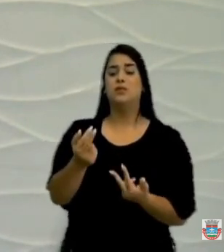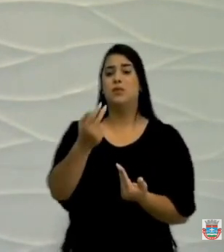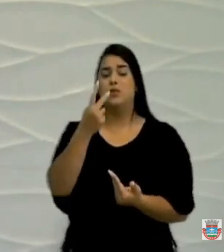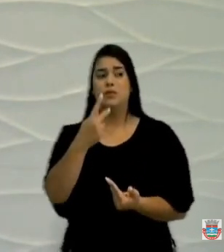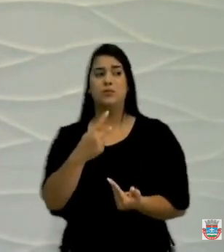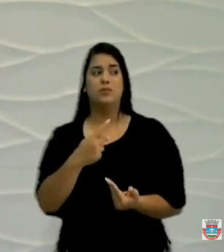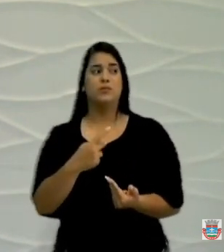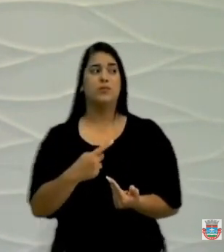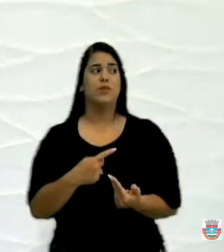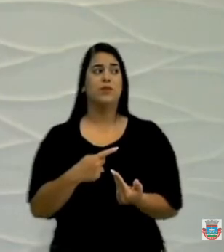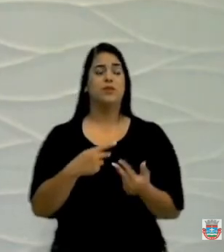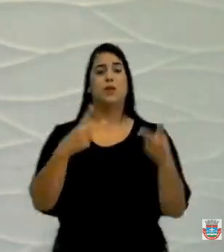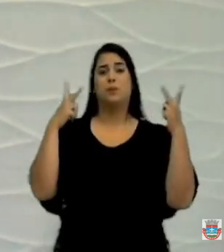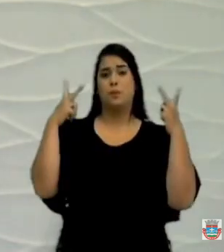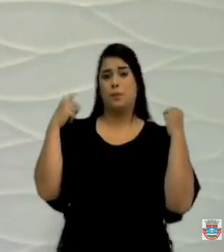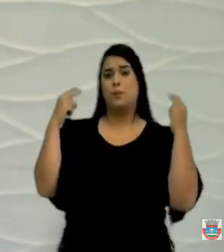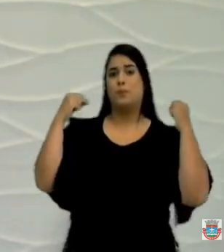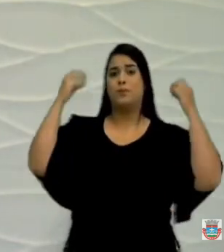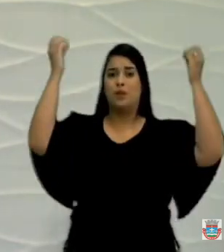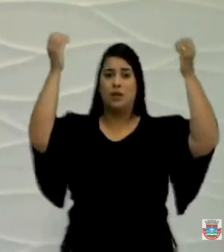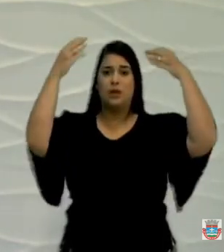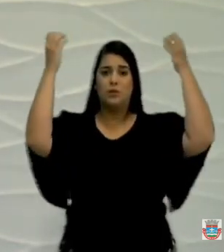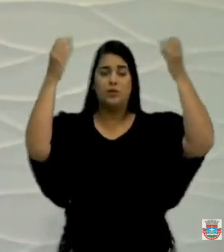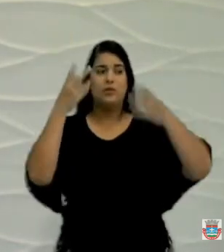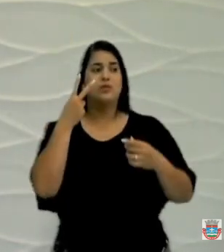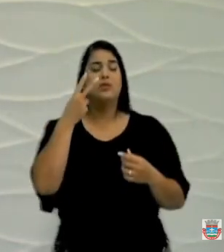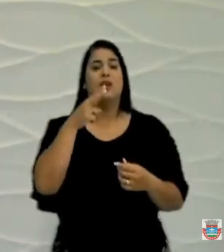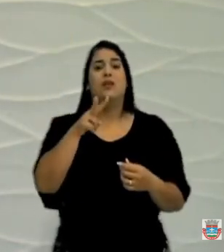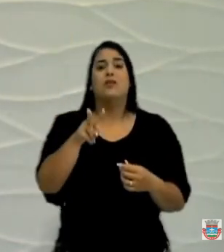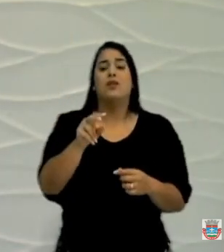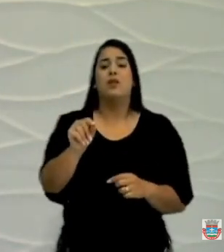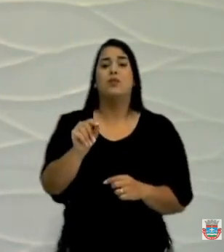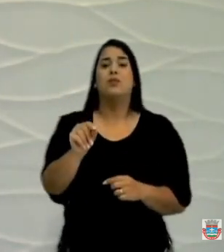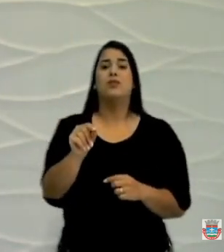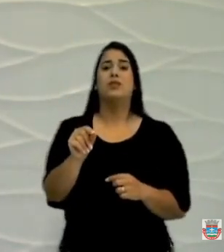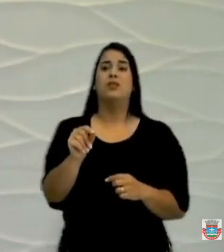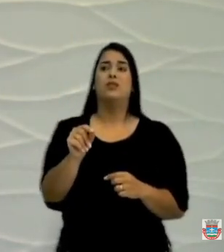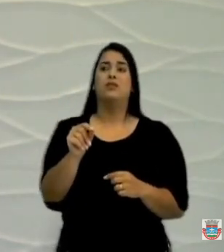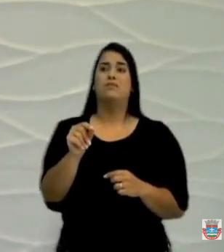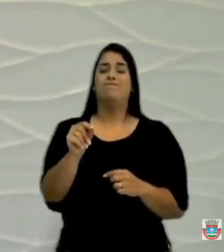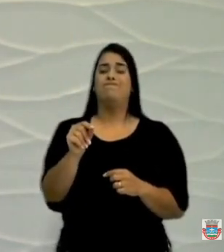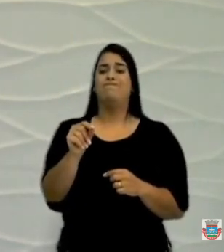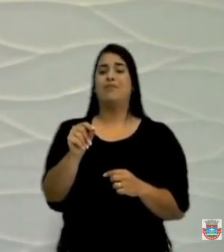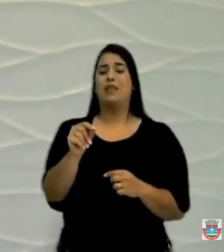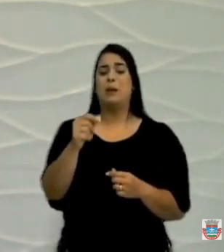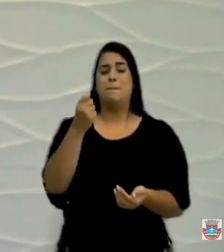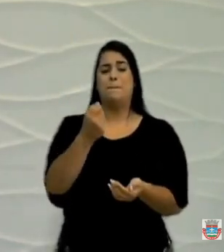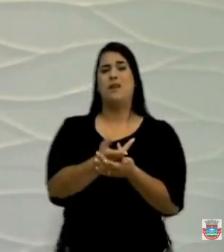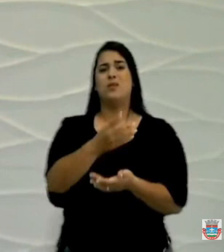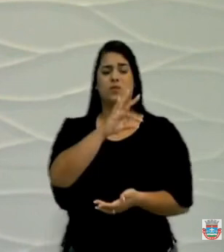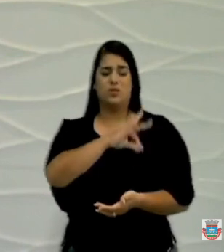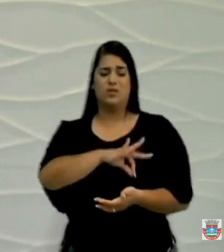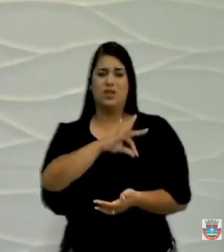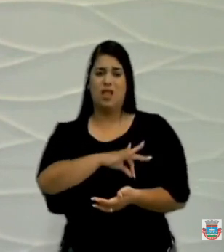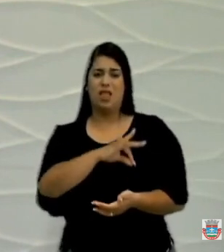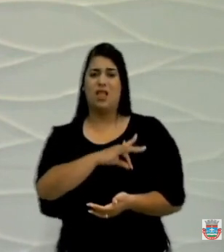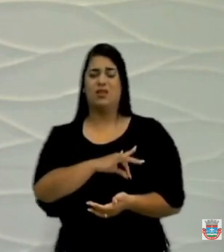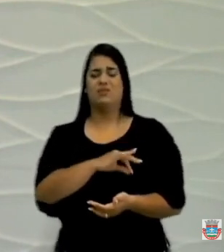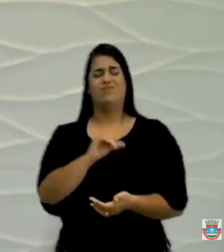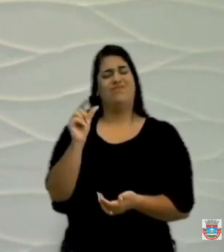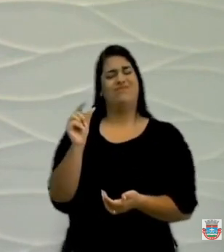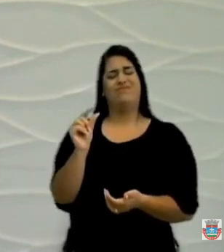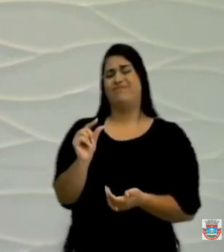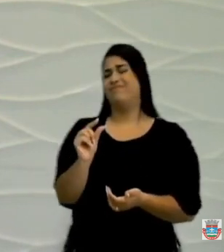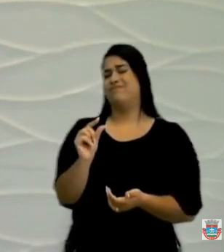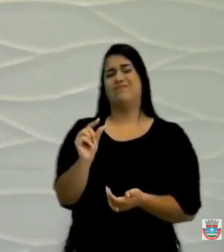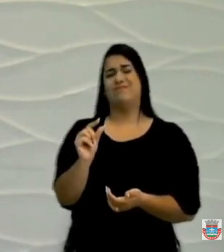de ambulância e a gente vê como é mal remunerado o condutor de ambulância, como o condutor